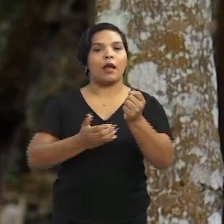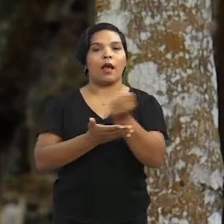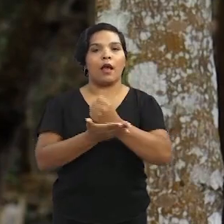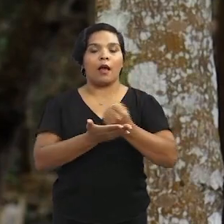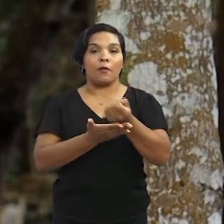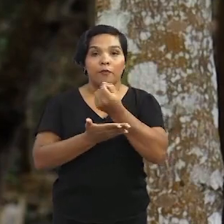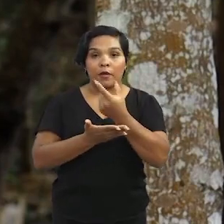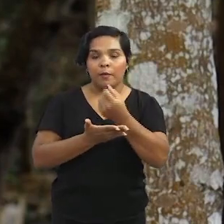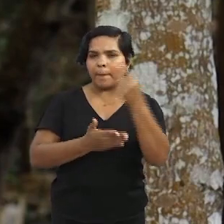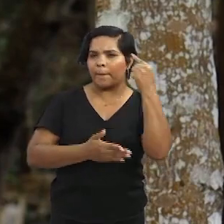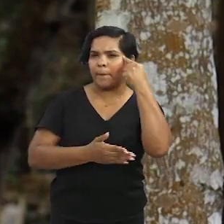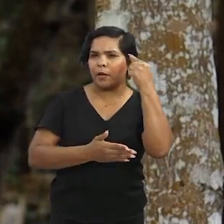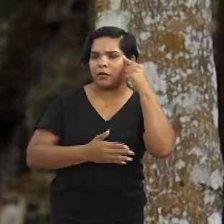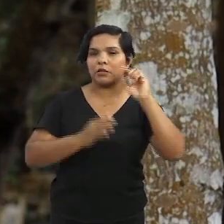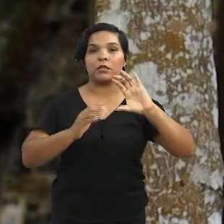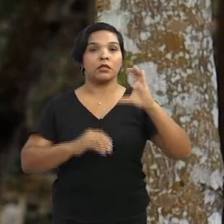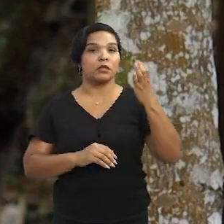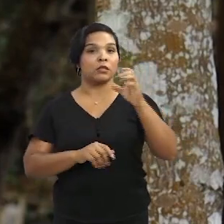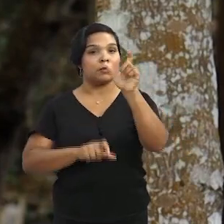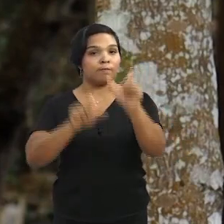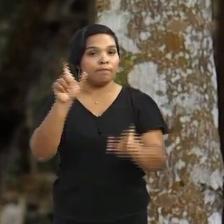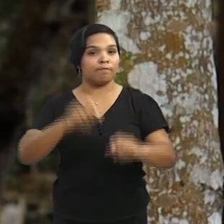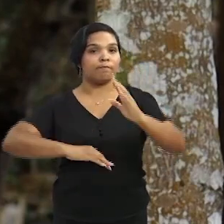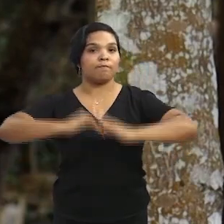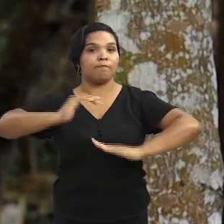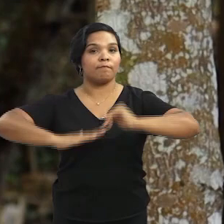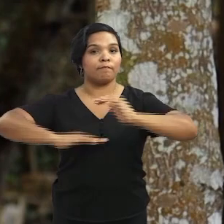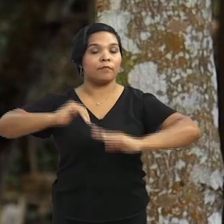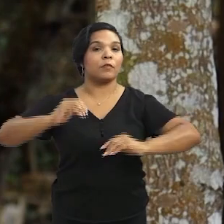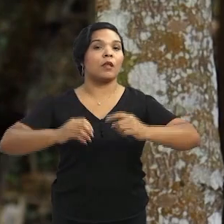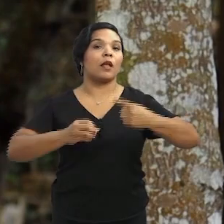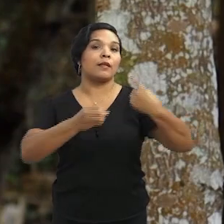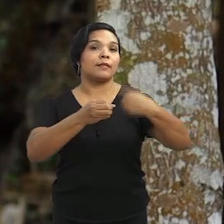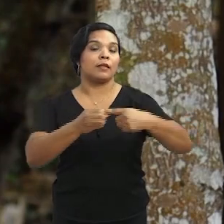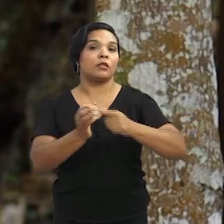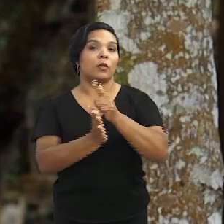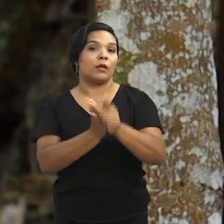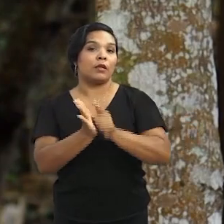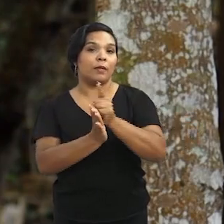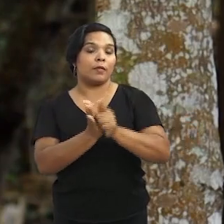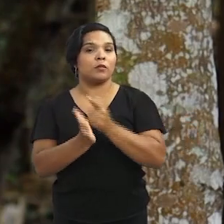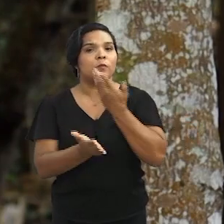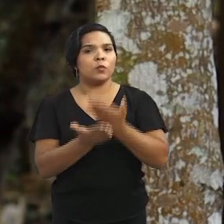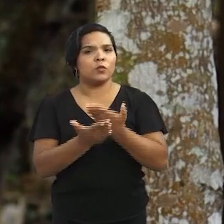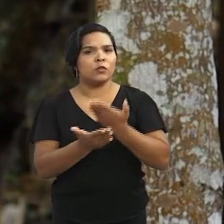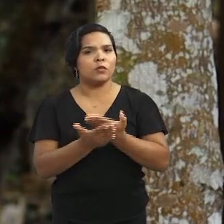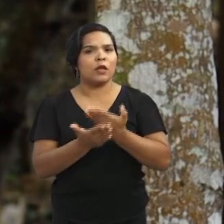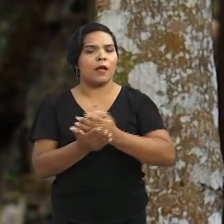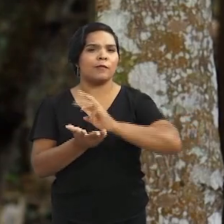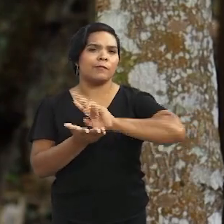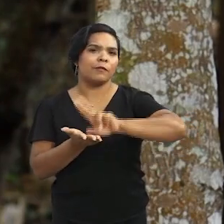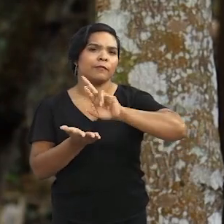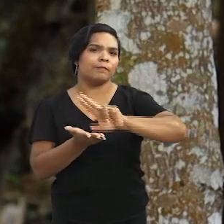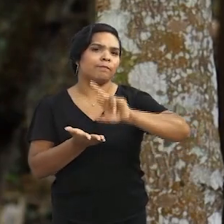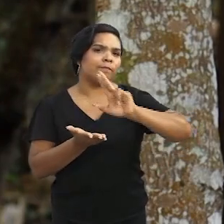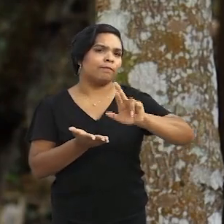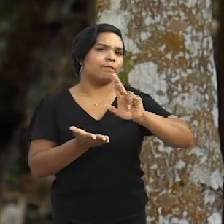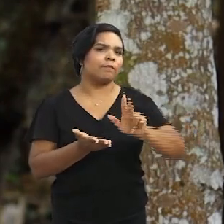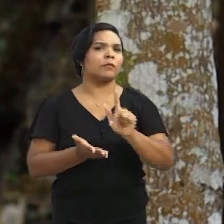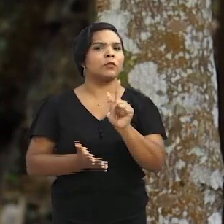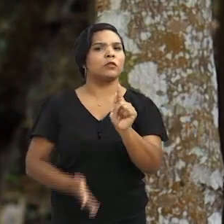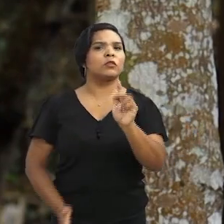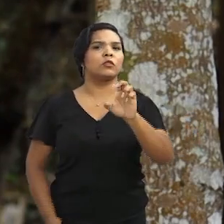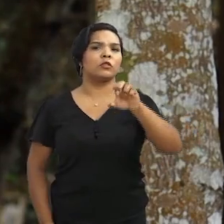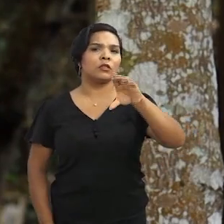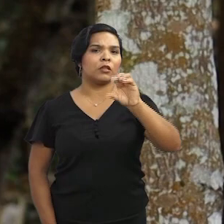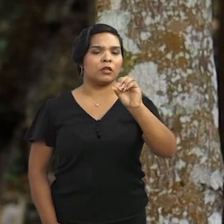farmacêutica. Pensando nisso, cientistas do Instituto Federal Baiano, campus de Guanabí, decidiram estudar seus diferentes genótipos e